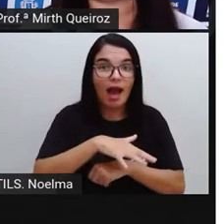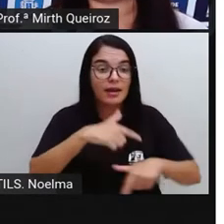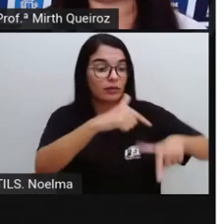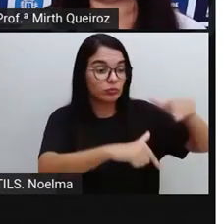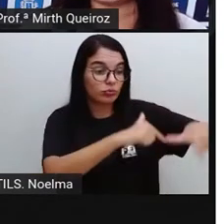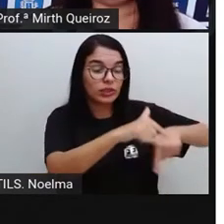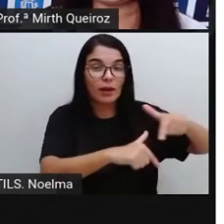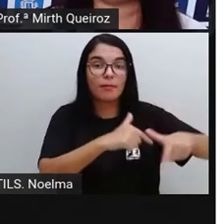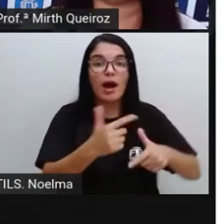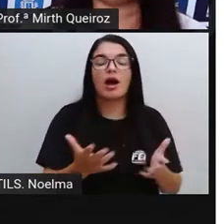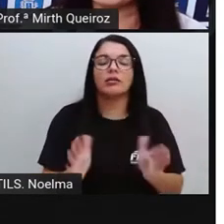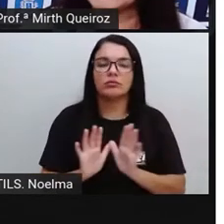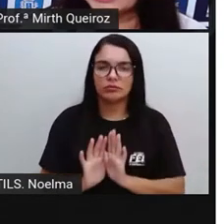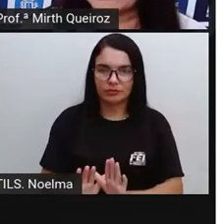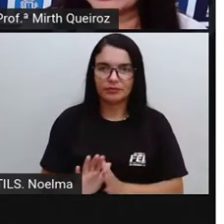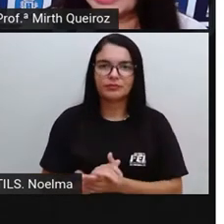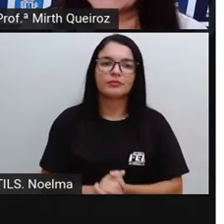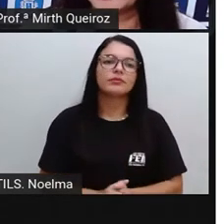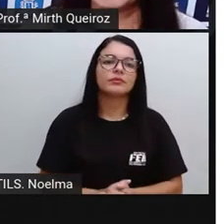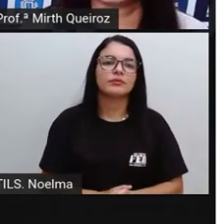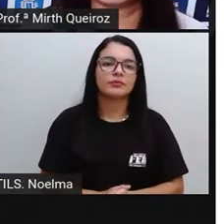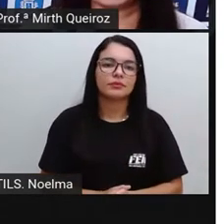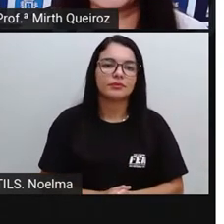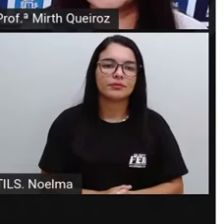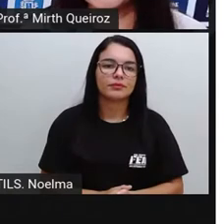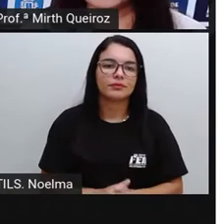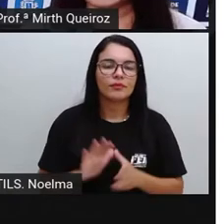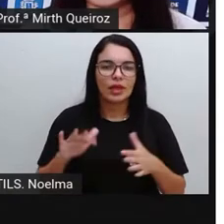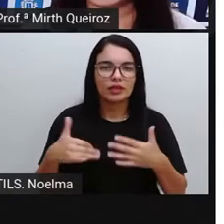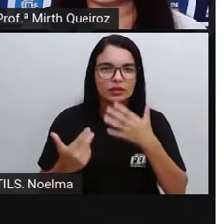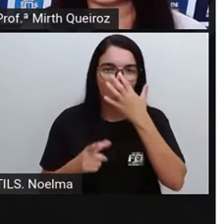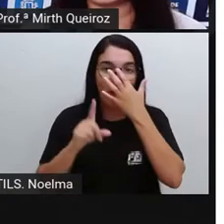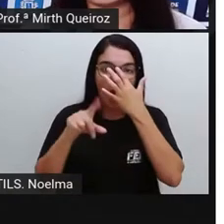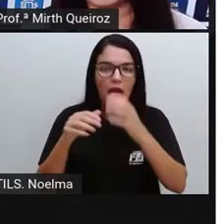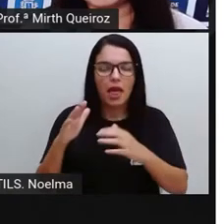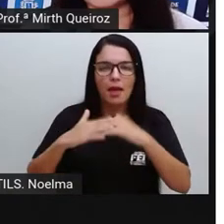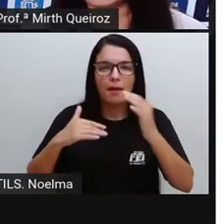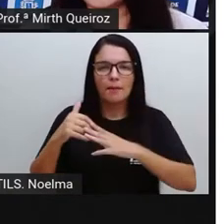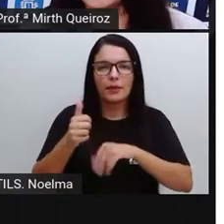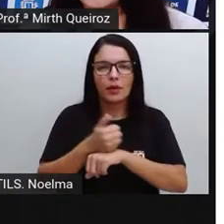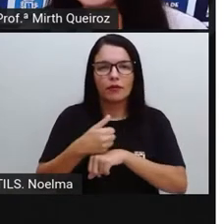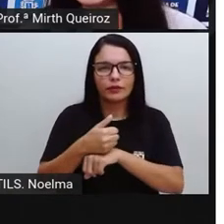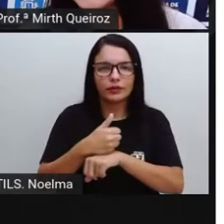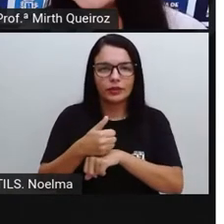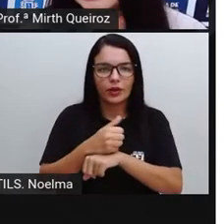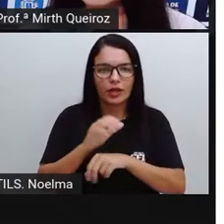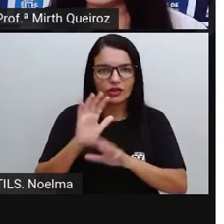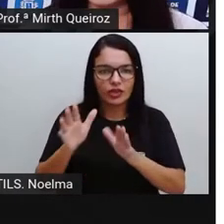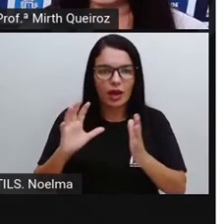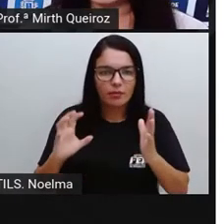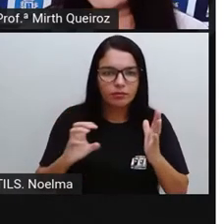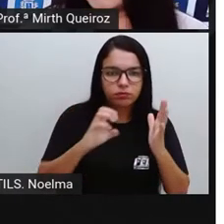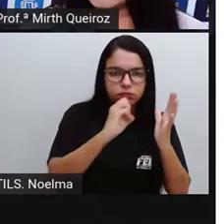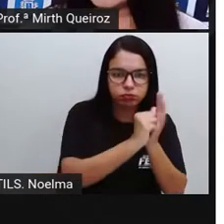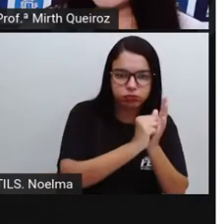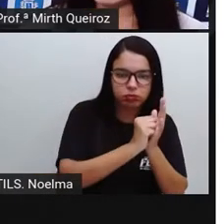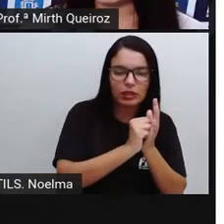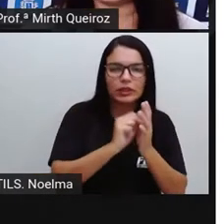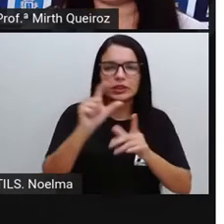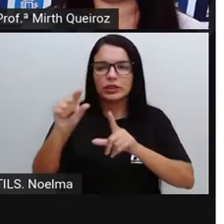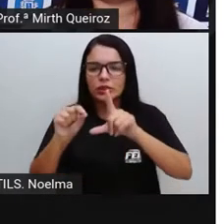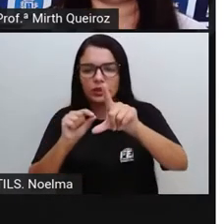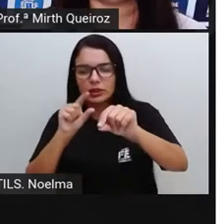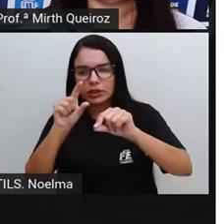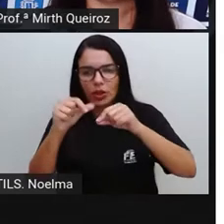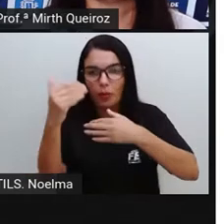desenvolver determinada função, certo? Então esses profissionais que são contratados Selecionados